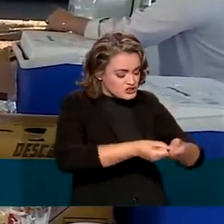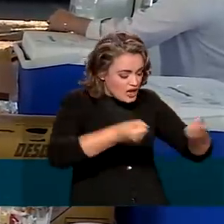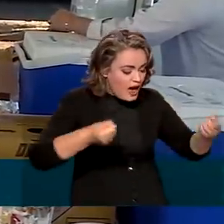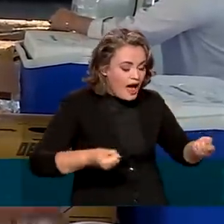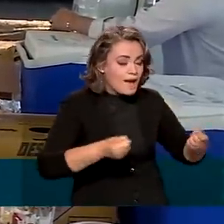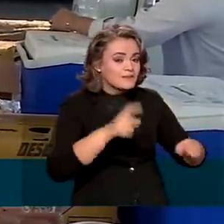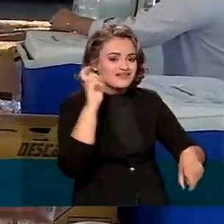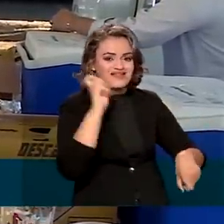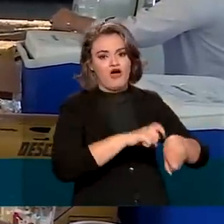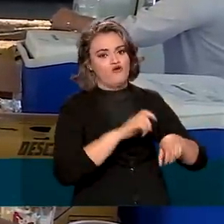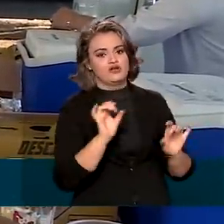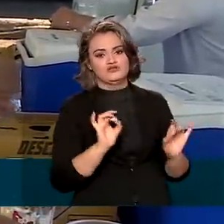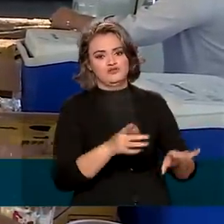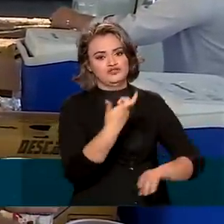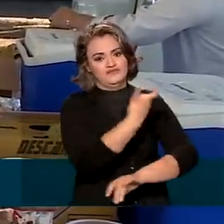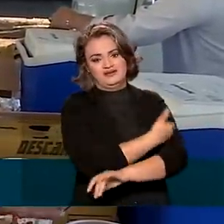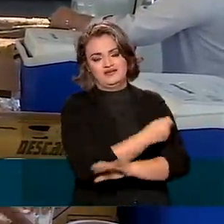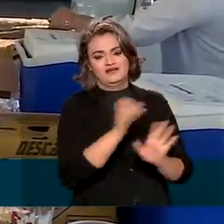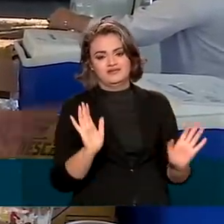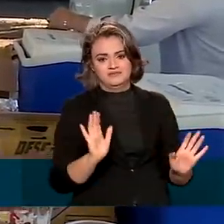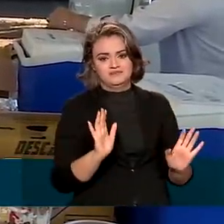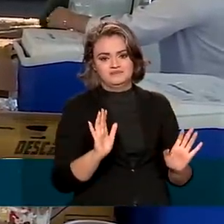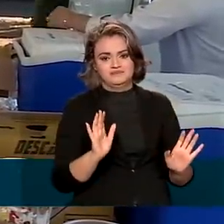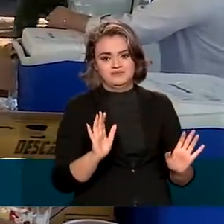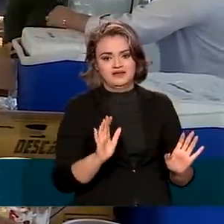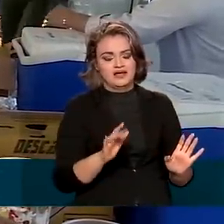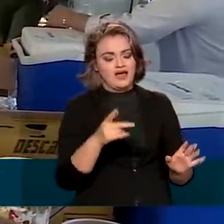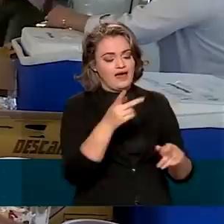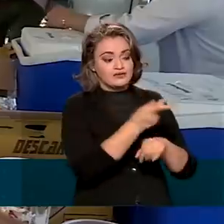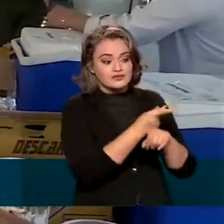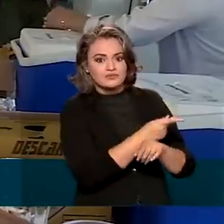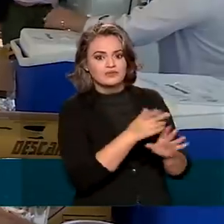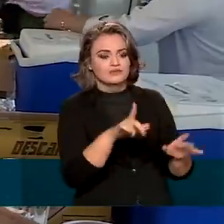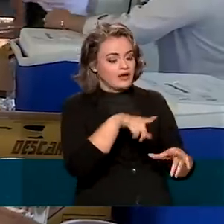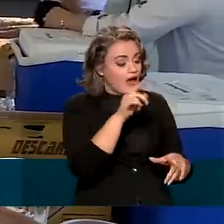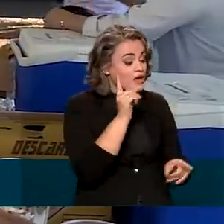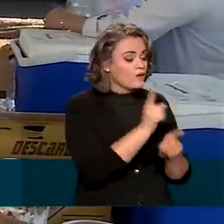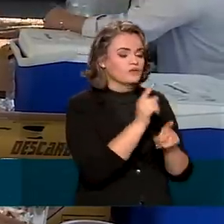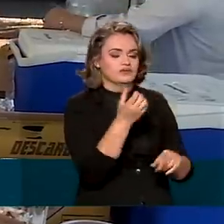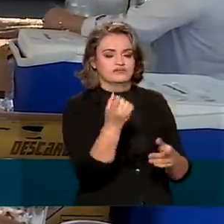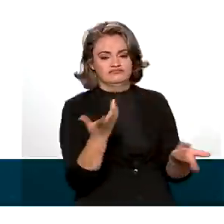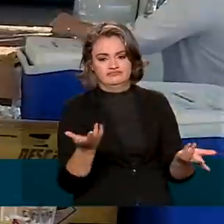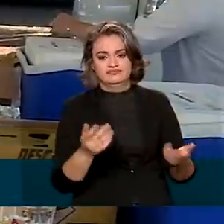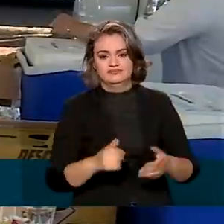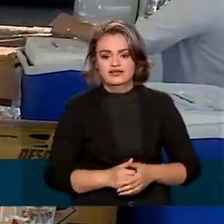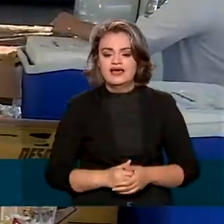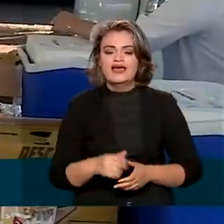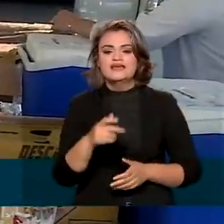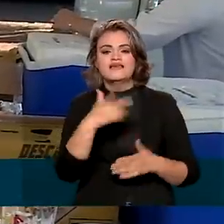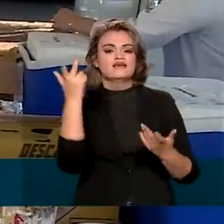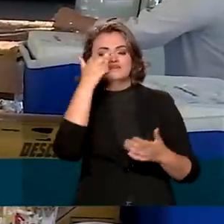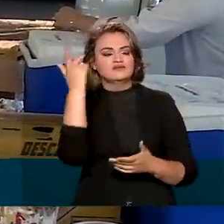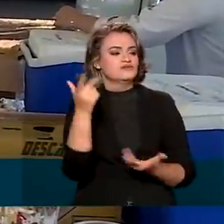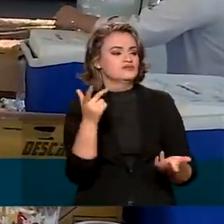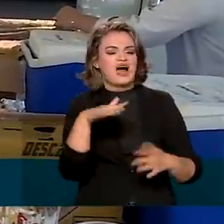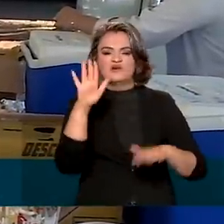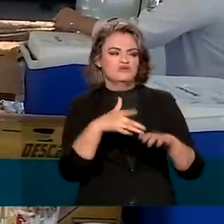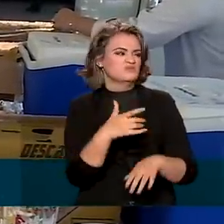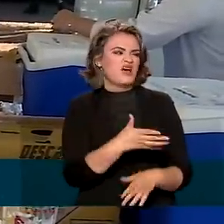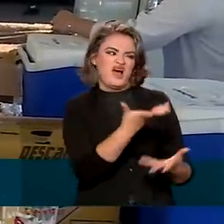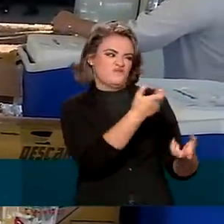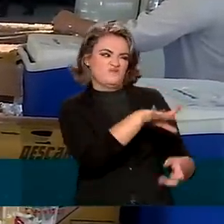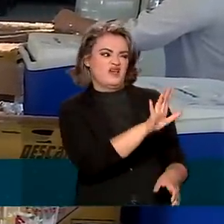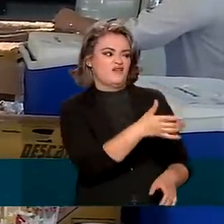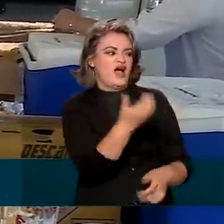as vacinas que vêm quando a gente abre a caixa para conferir lote, enfim, começar a vacina, né? E as pessoas vão embora sem tomar a